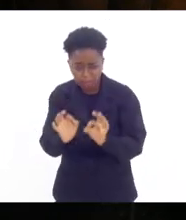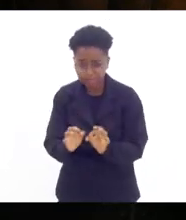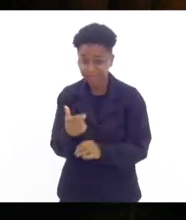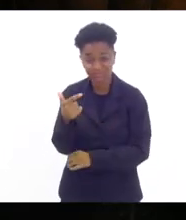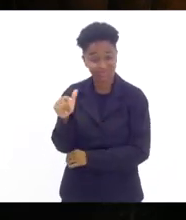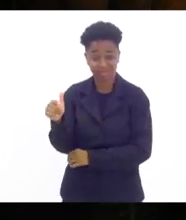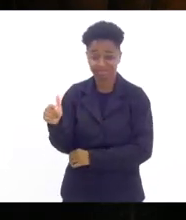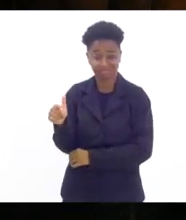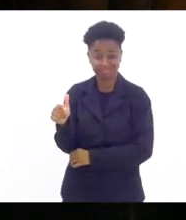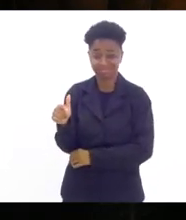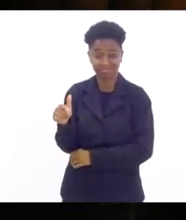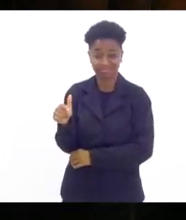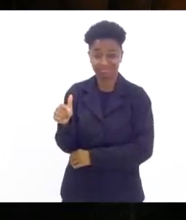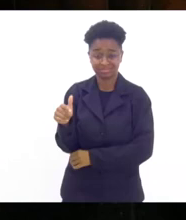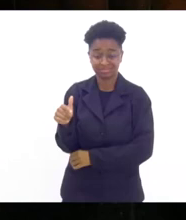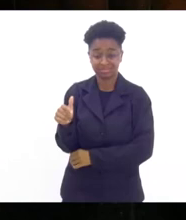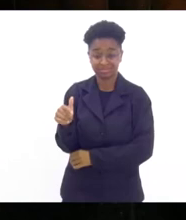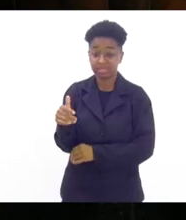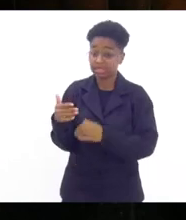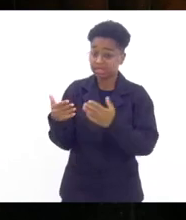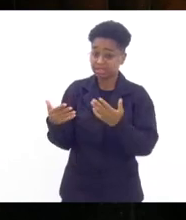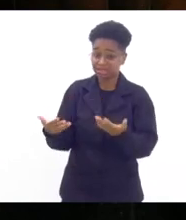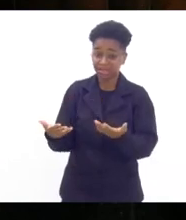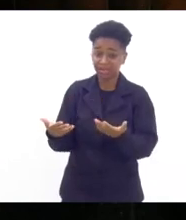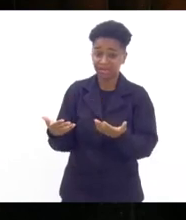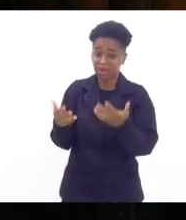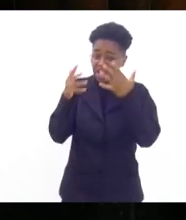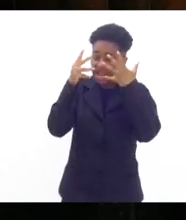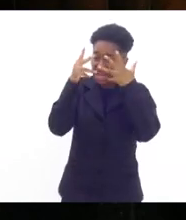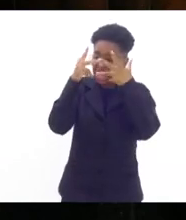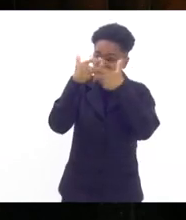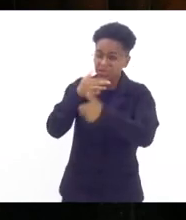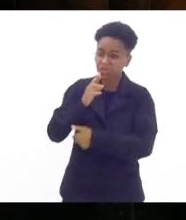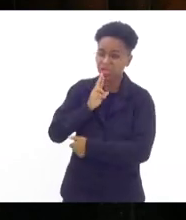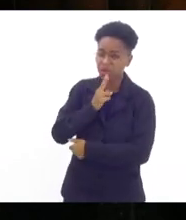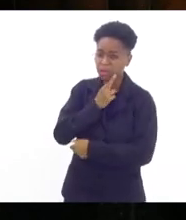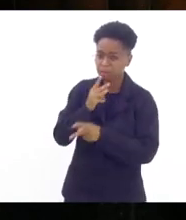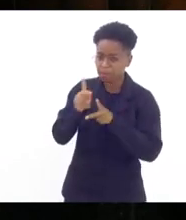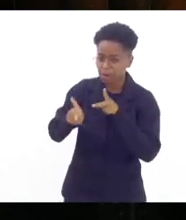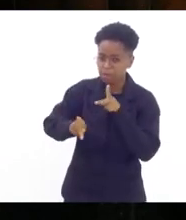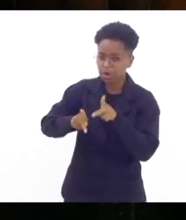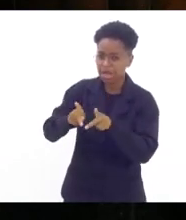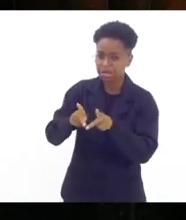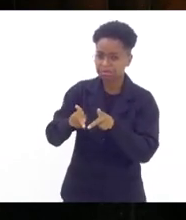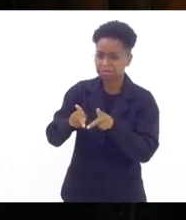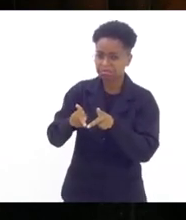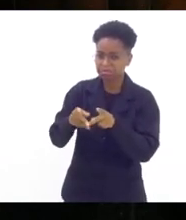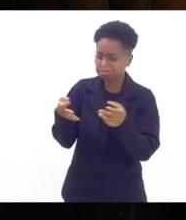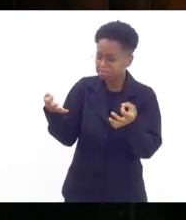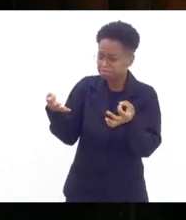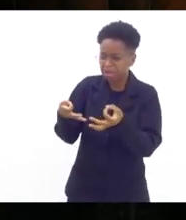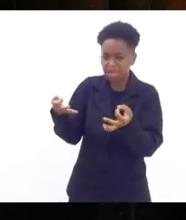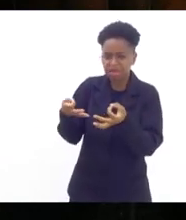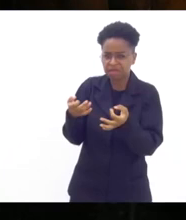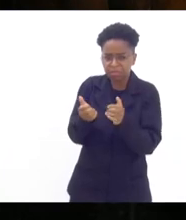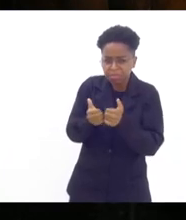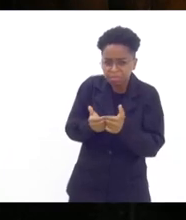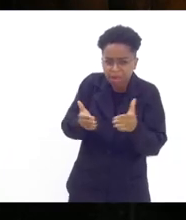local um belíssimo restaurante popular zero quilômetro